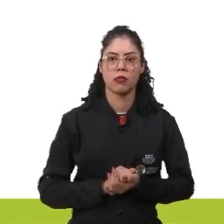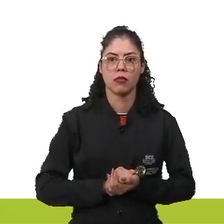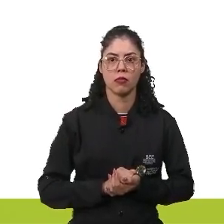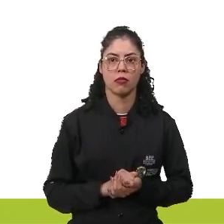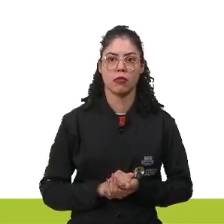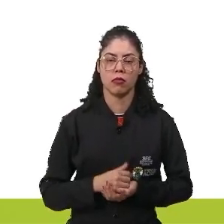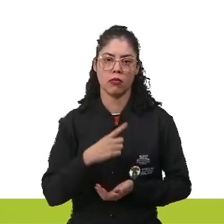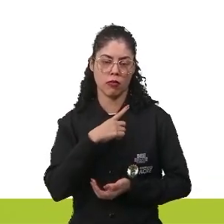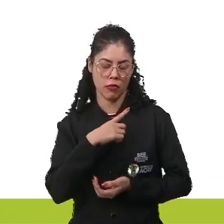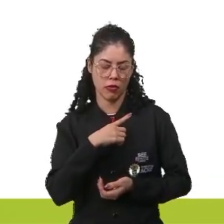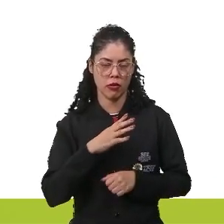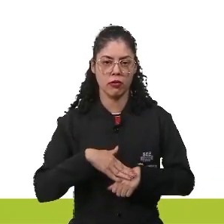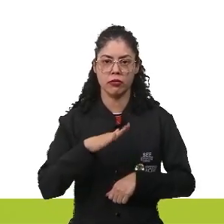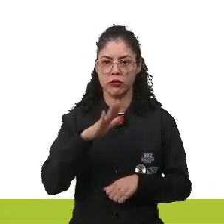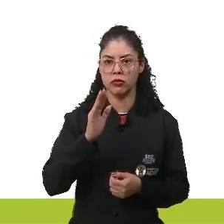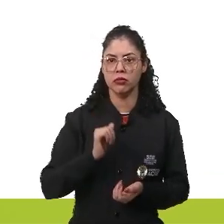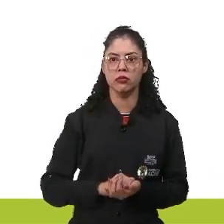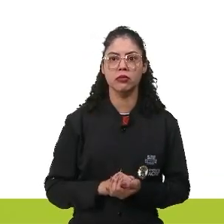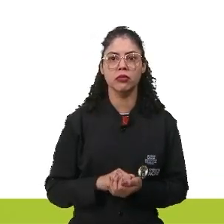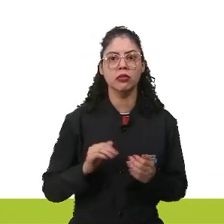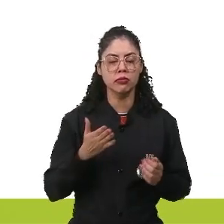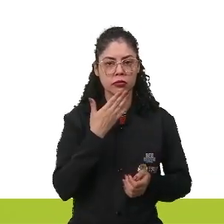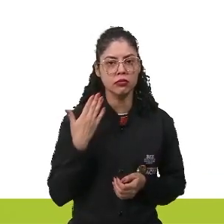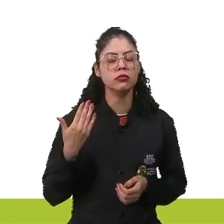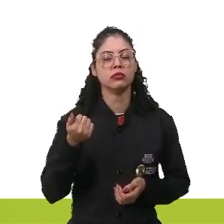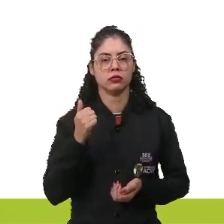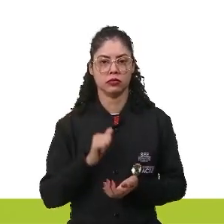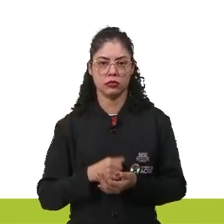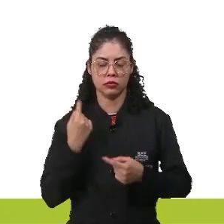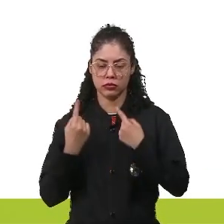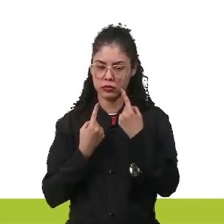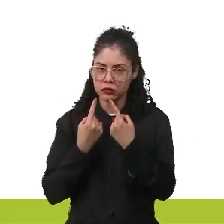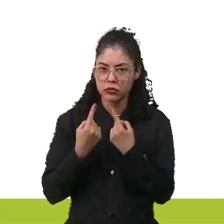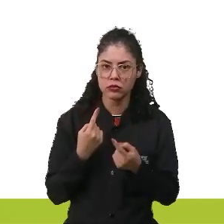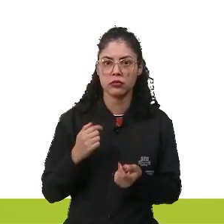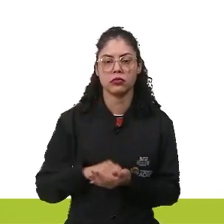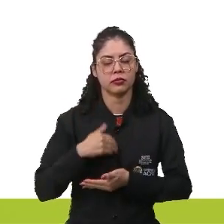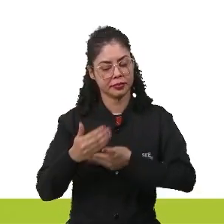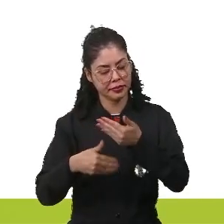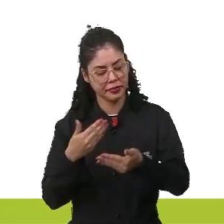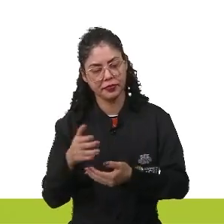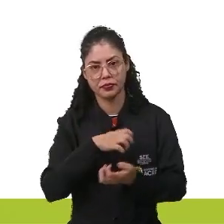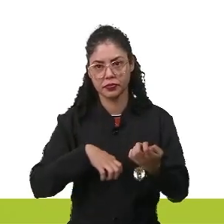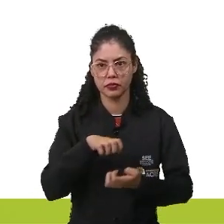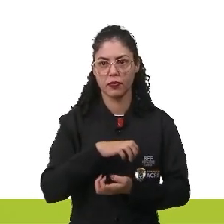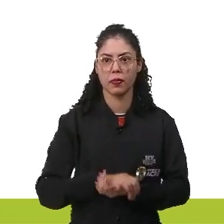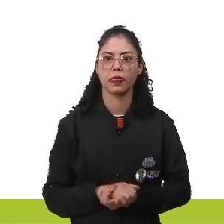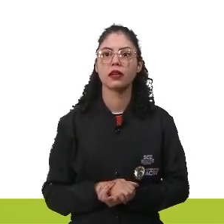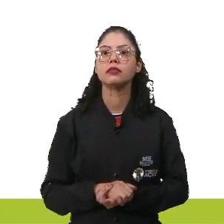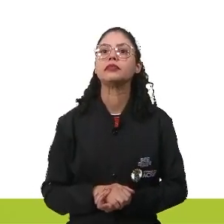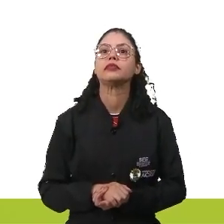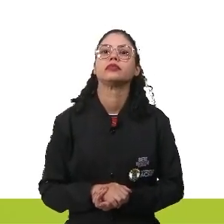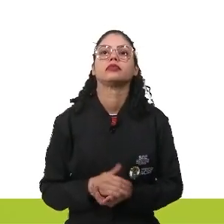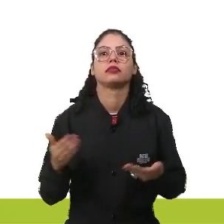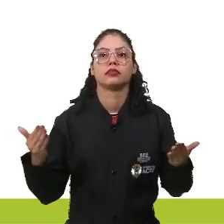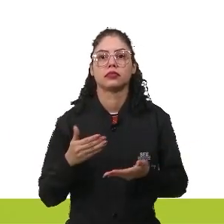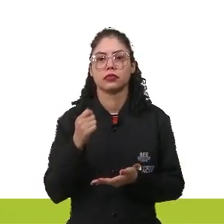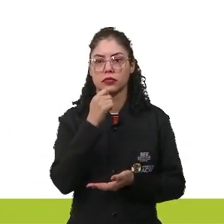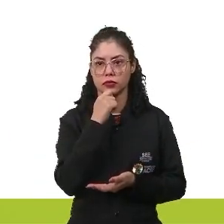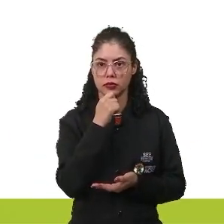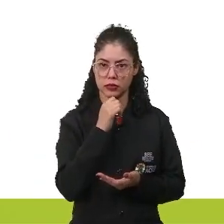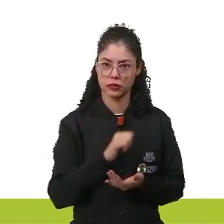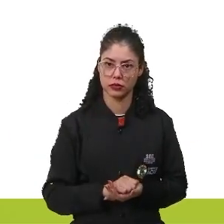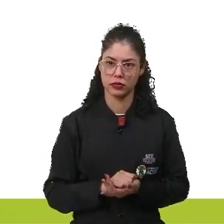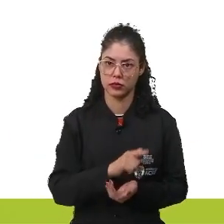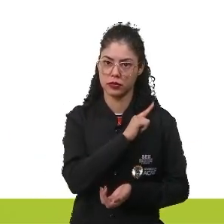onde estavam fluindo melhor essas discussões a respeito do processo revolucionário. Aí, a gente vai para a fase do